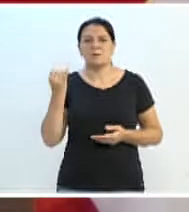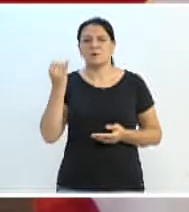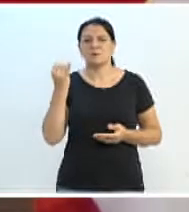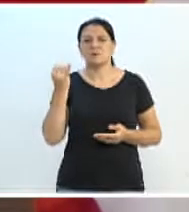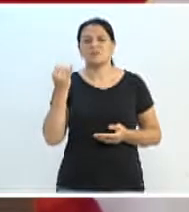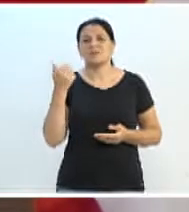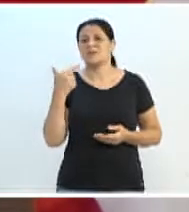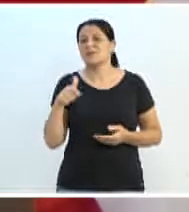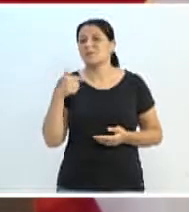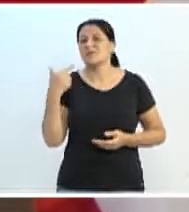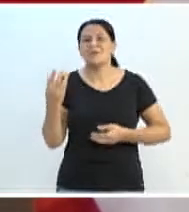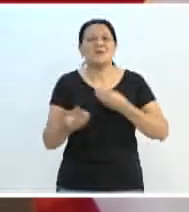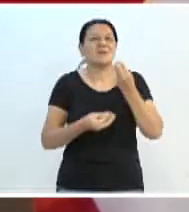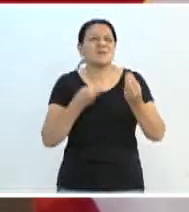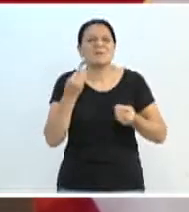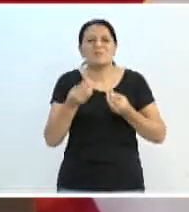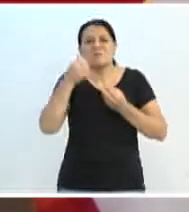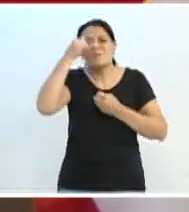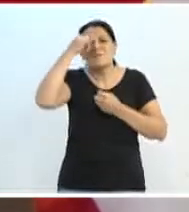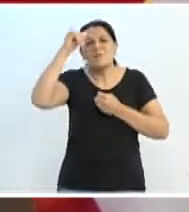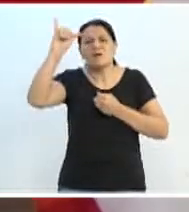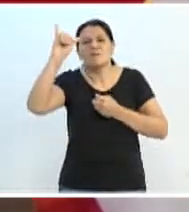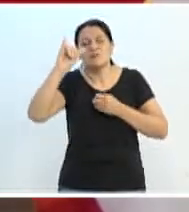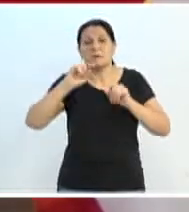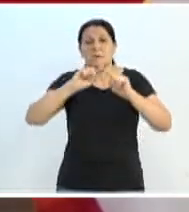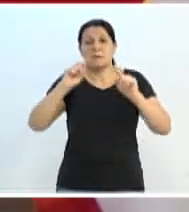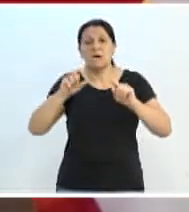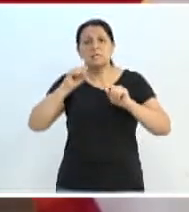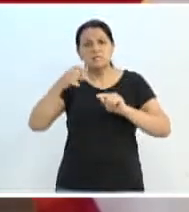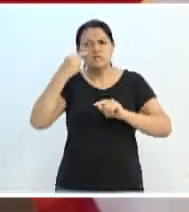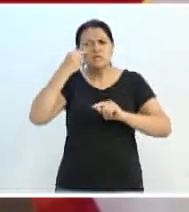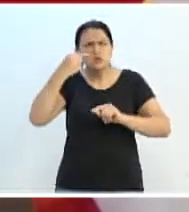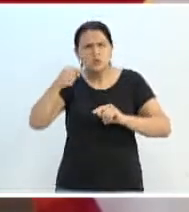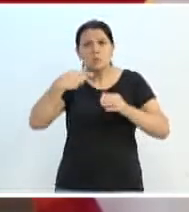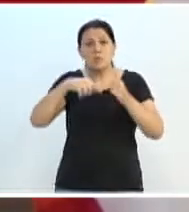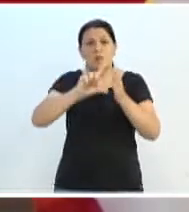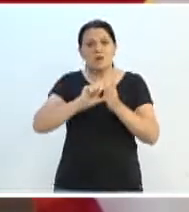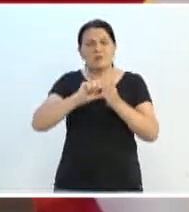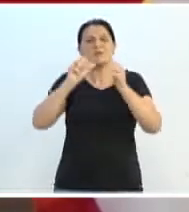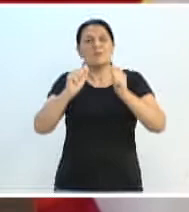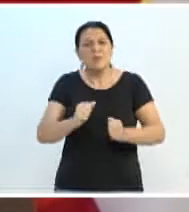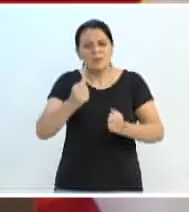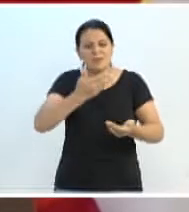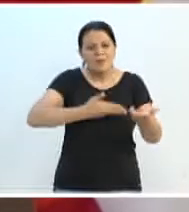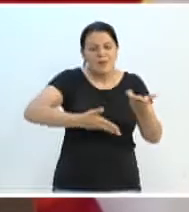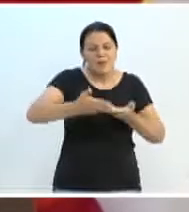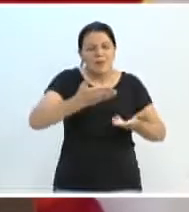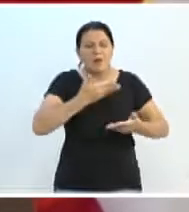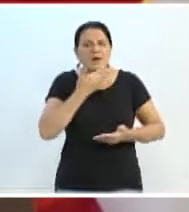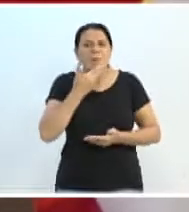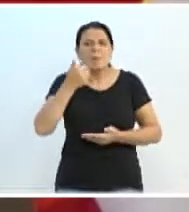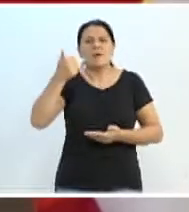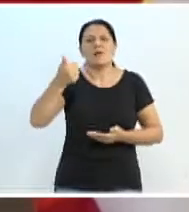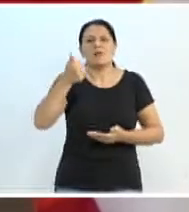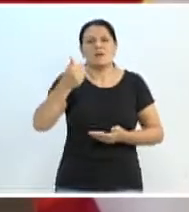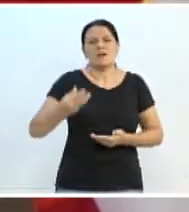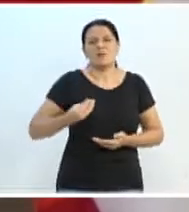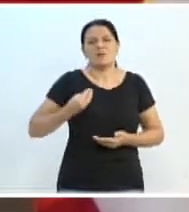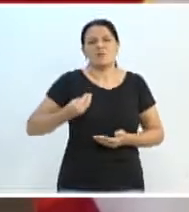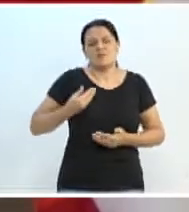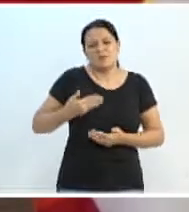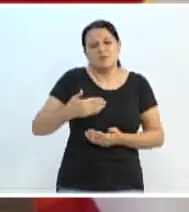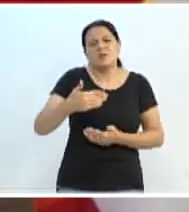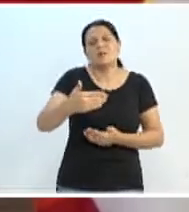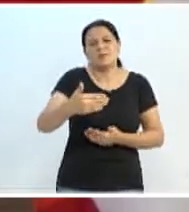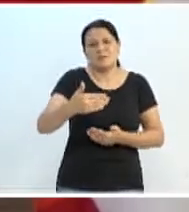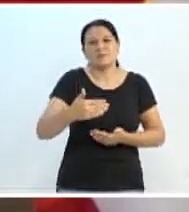infantil. Portanto, o tratamento precoce e adequado é a melhor forma de aumentar a taxa de sobrevivência entre os pacientes